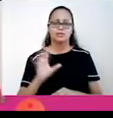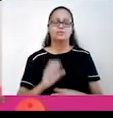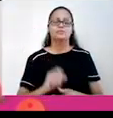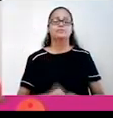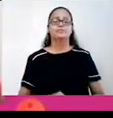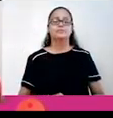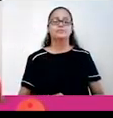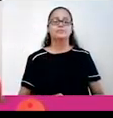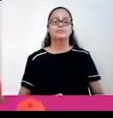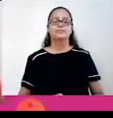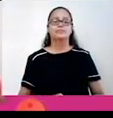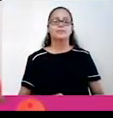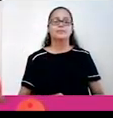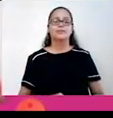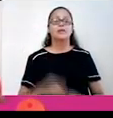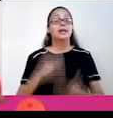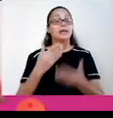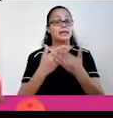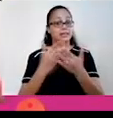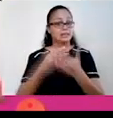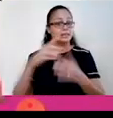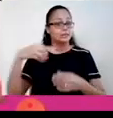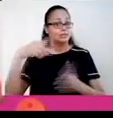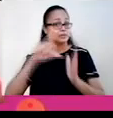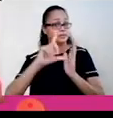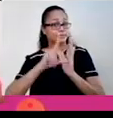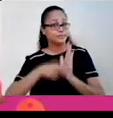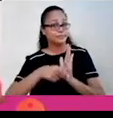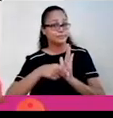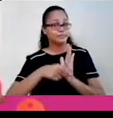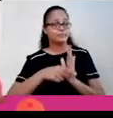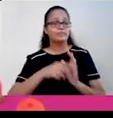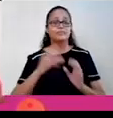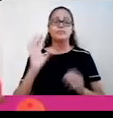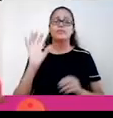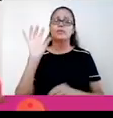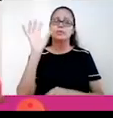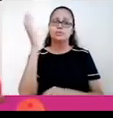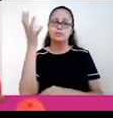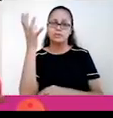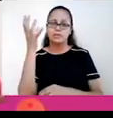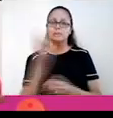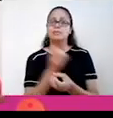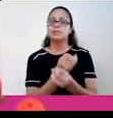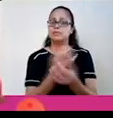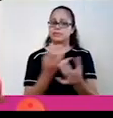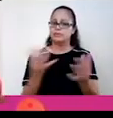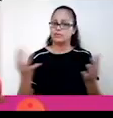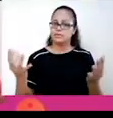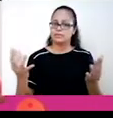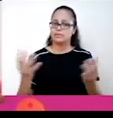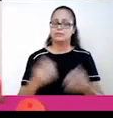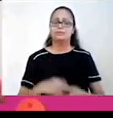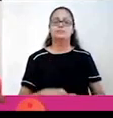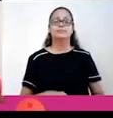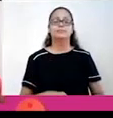sobre esses fatores climáticos. E aí, nas aulas seguintes, falaremos especificamente sobre os climas que se tem aqui e a vegetação.